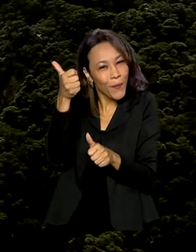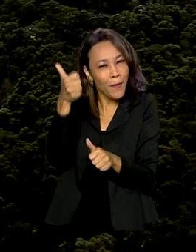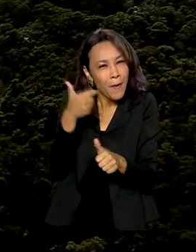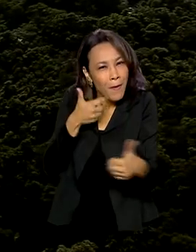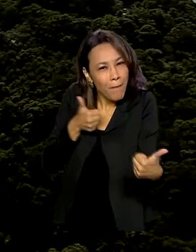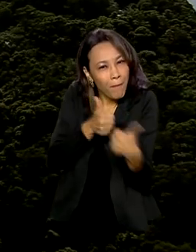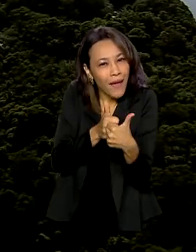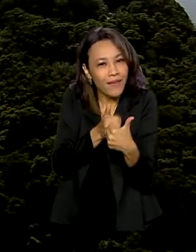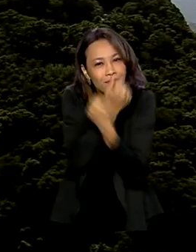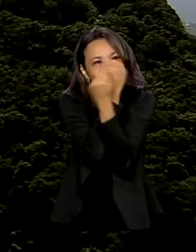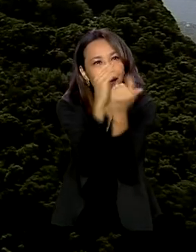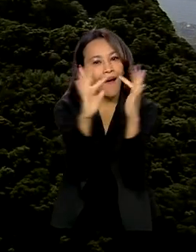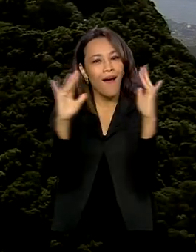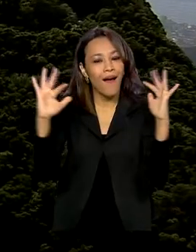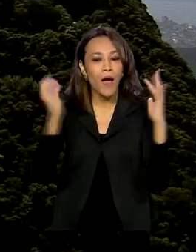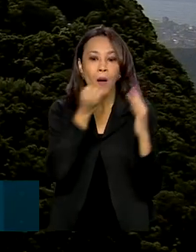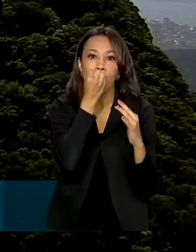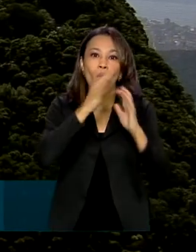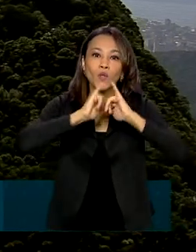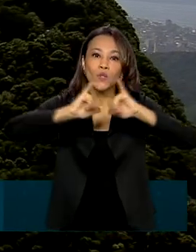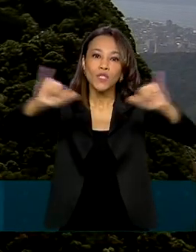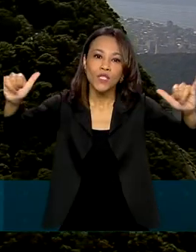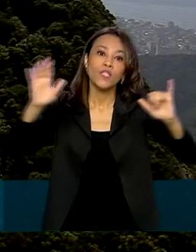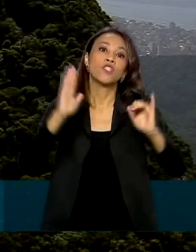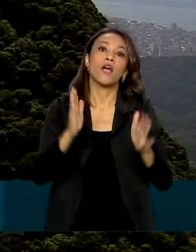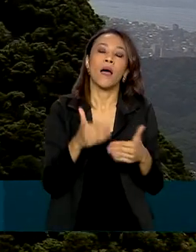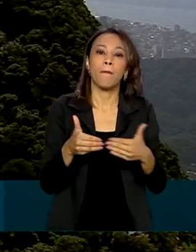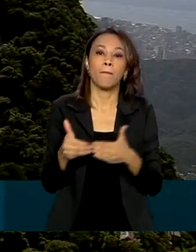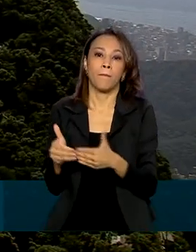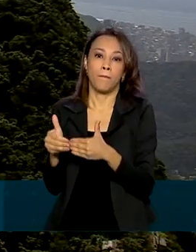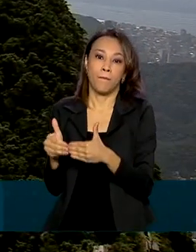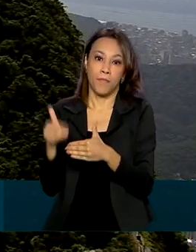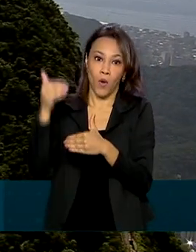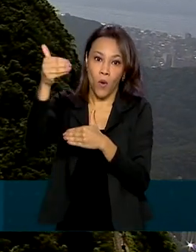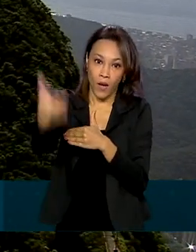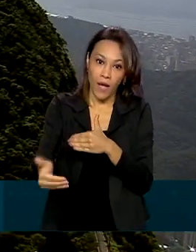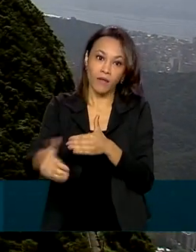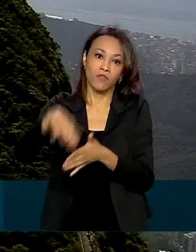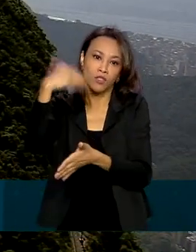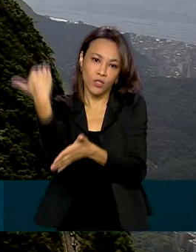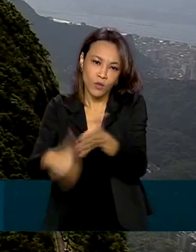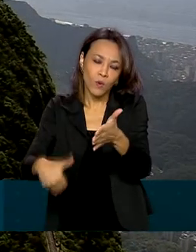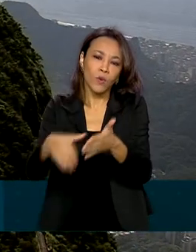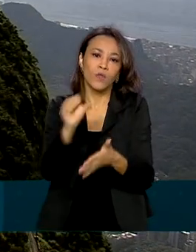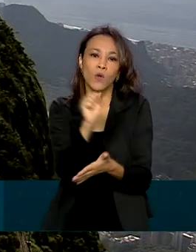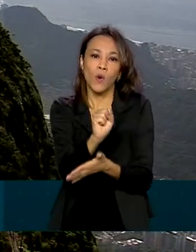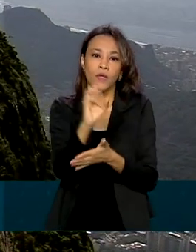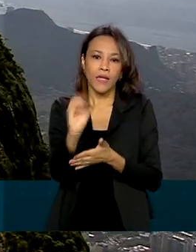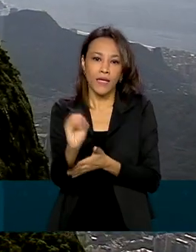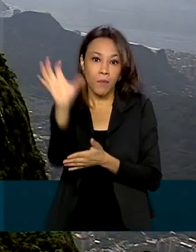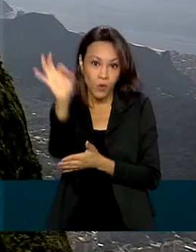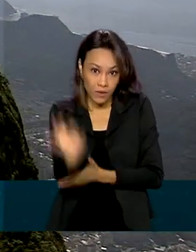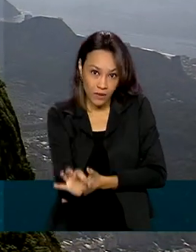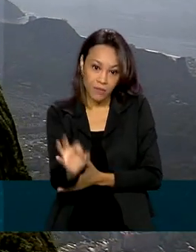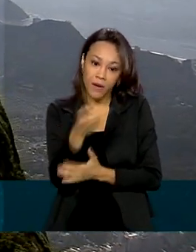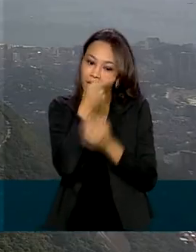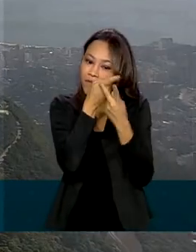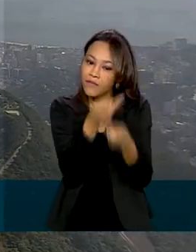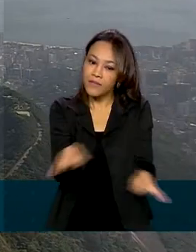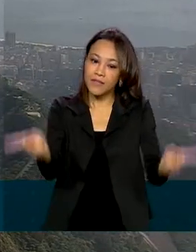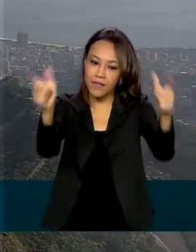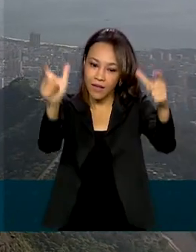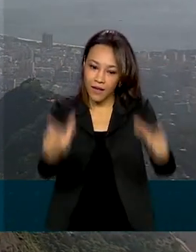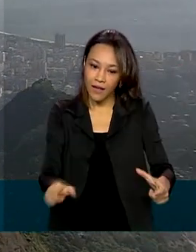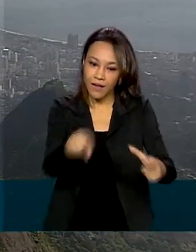boa notícia. Foi prorrogado o decreto de desconto de 80% para visitar o Parque Nacional da